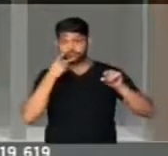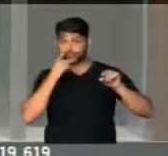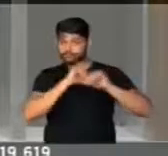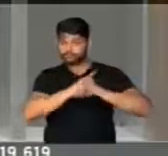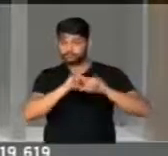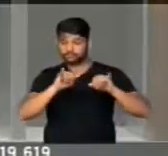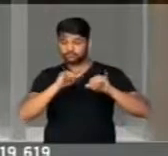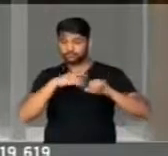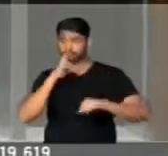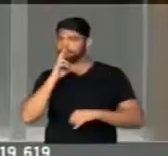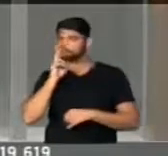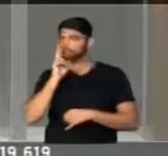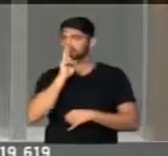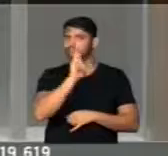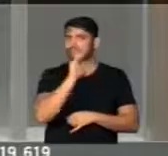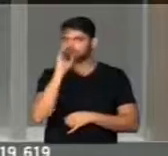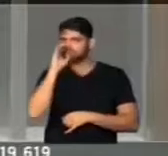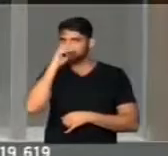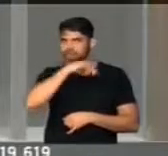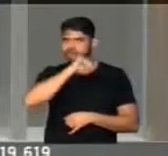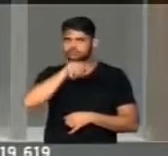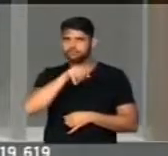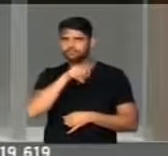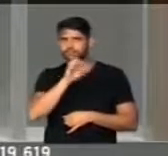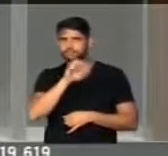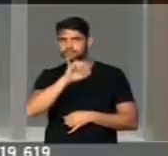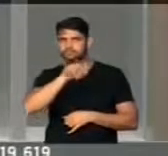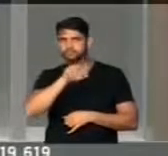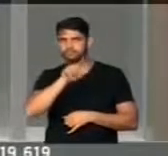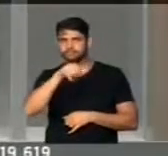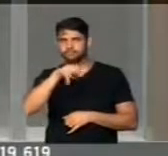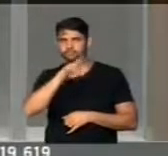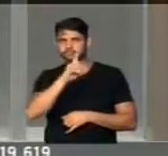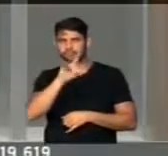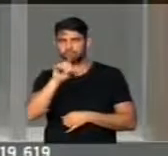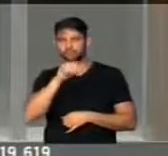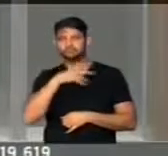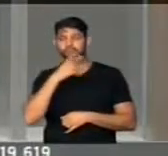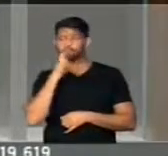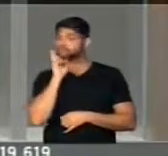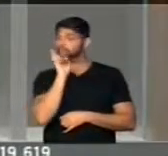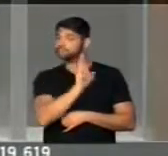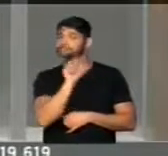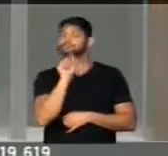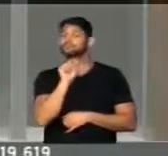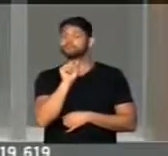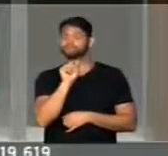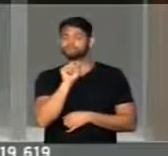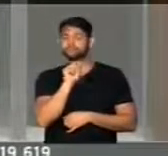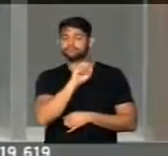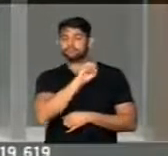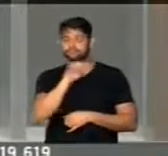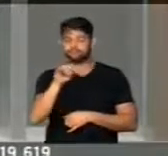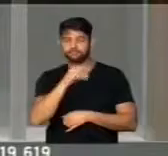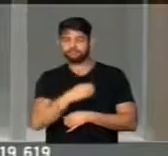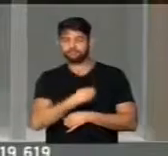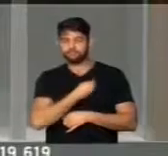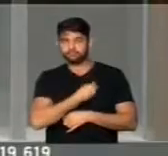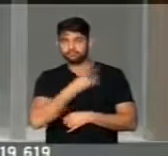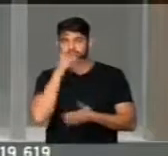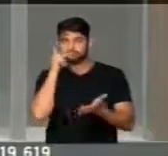respondendo às denúncias de Sérgio Machado. Ele respondeu, se fosse